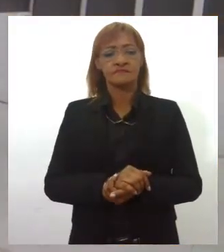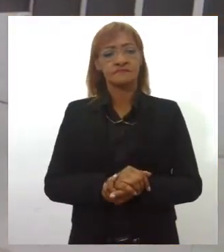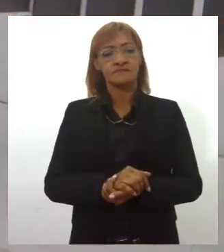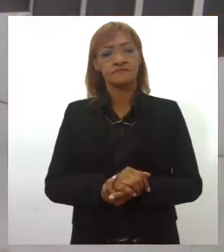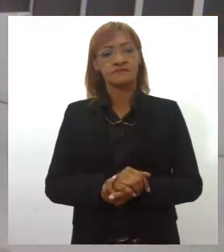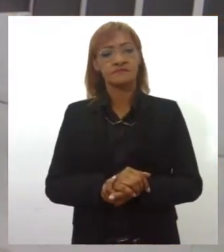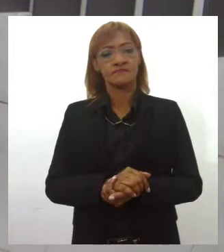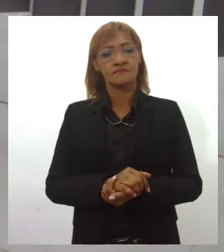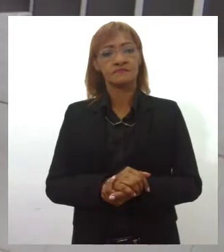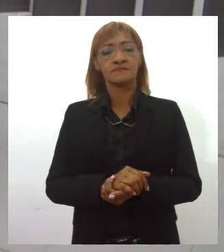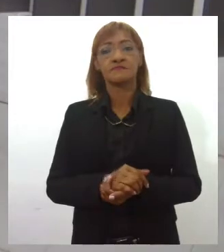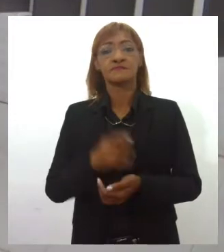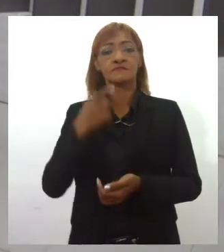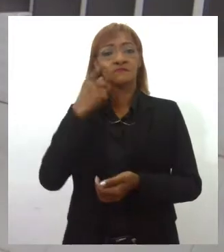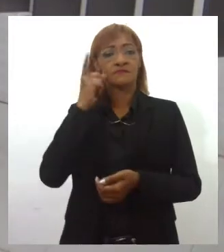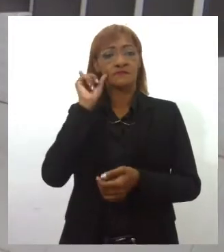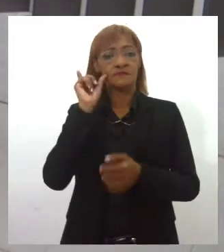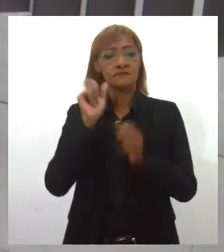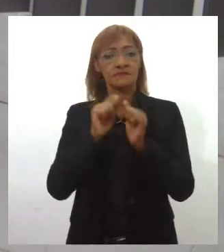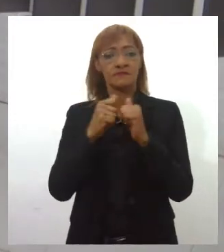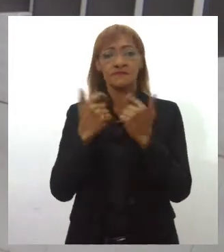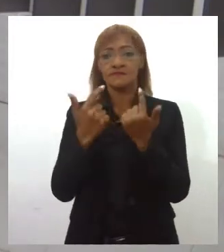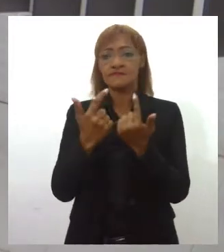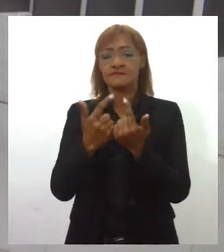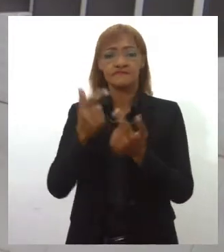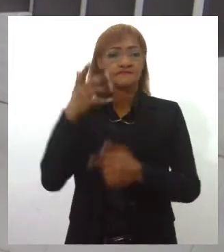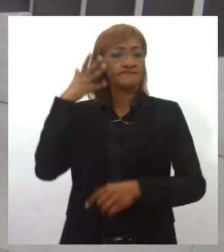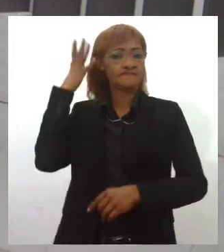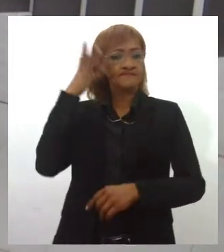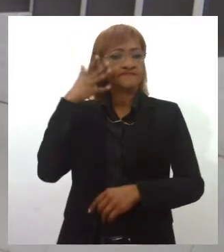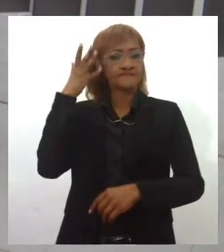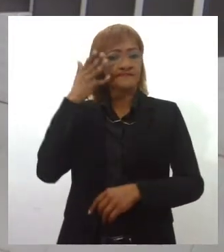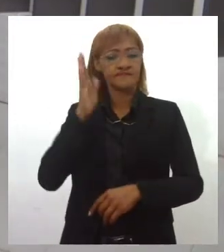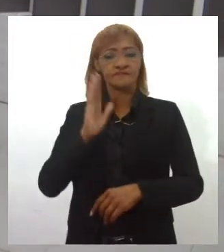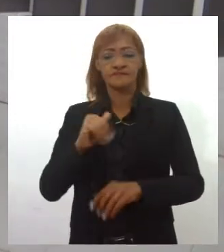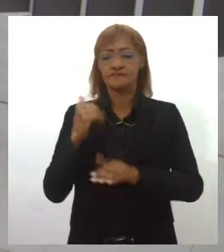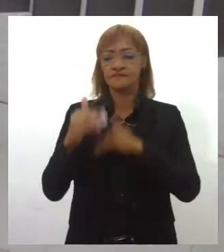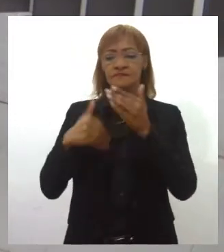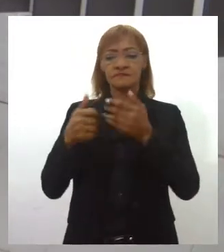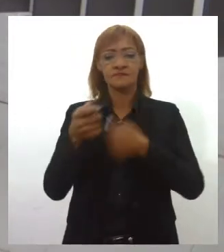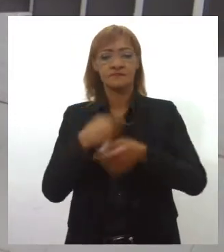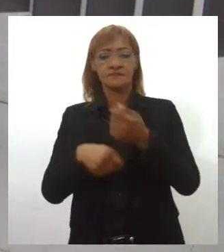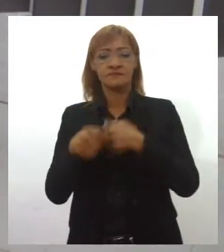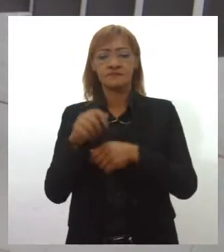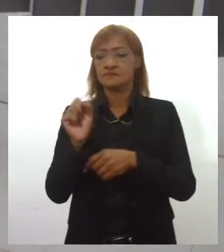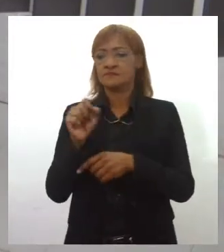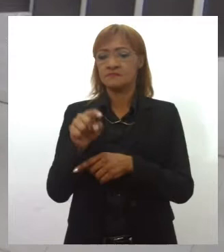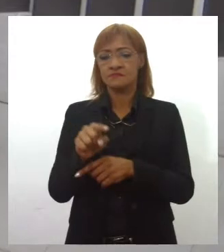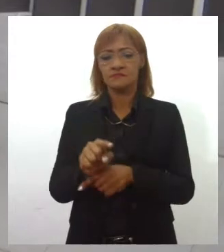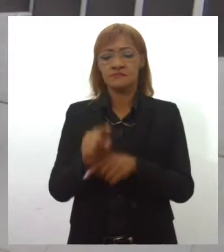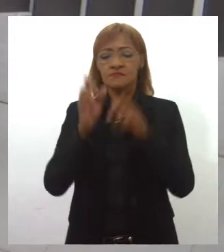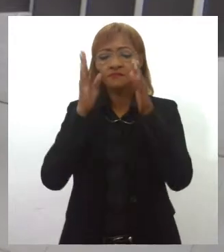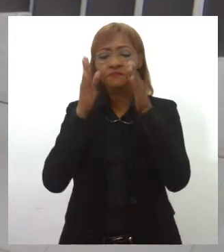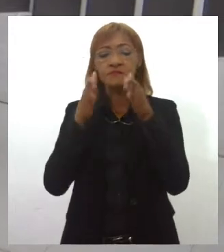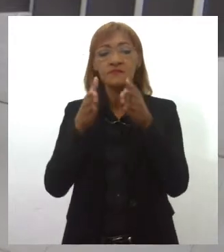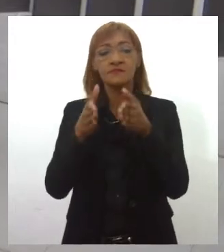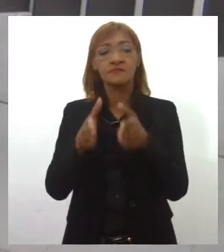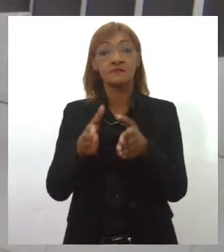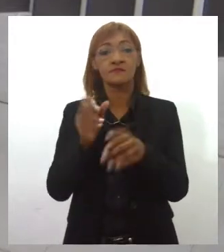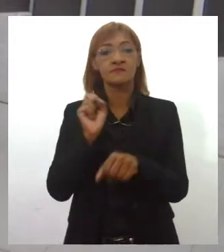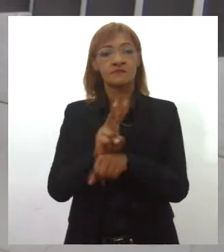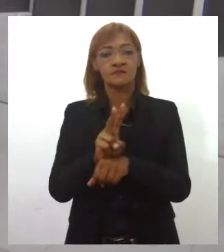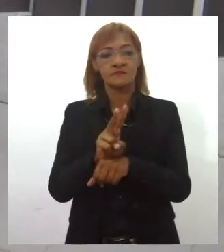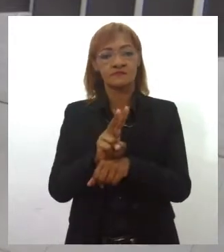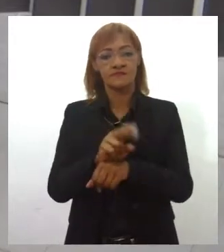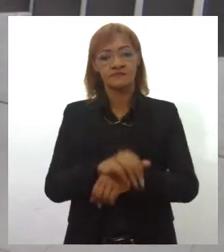E ainda ontem na Lese foi realizada uma palestra sobre o desenvolvimento econômico de Sergipe, com foco para a geração de empregos.